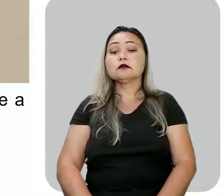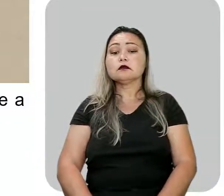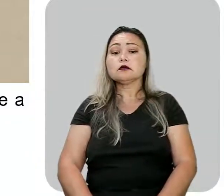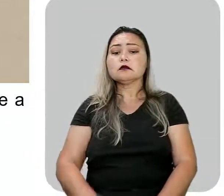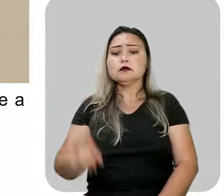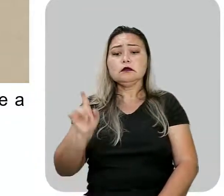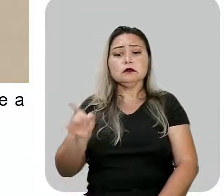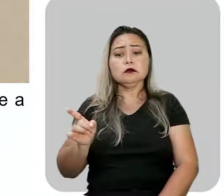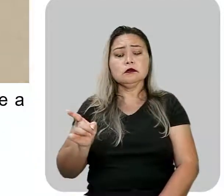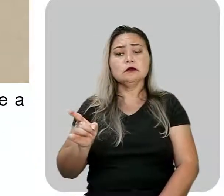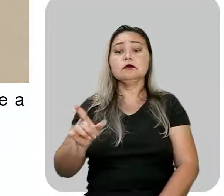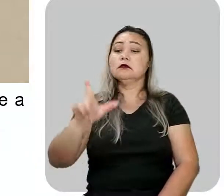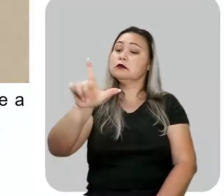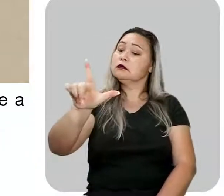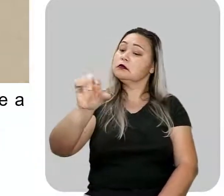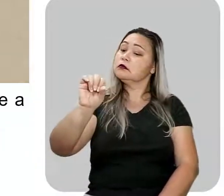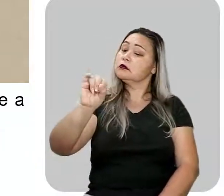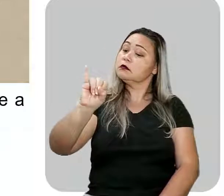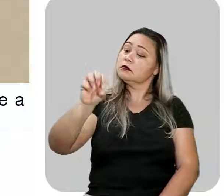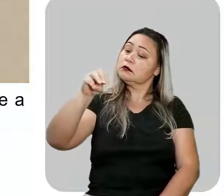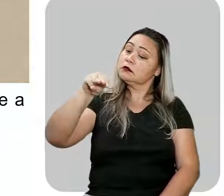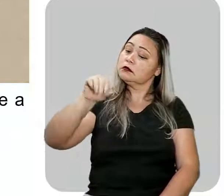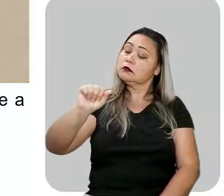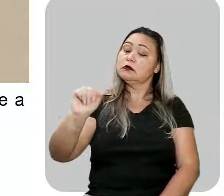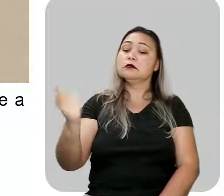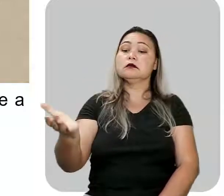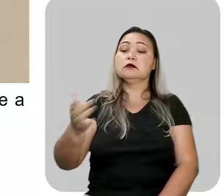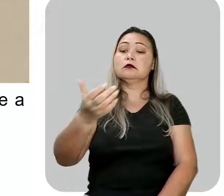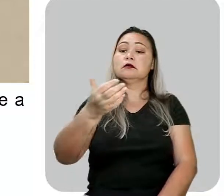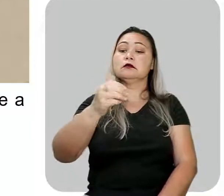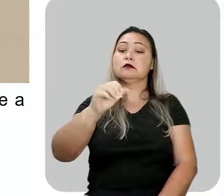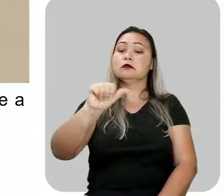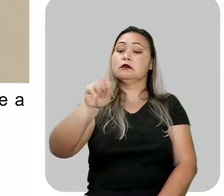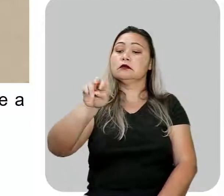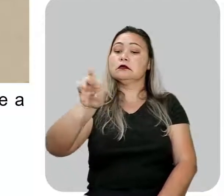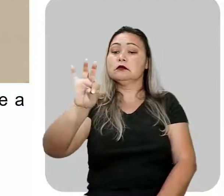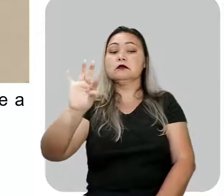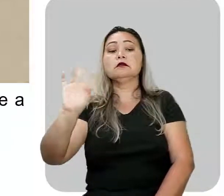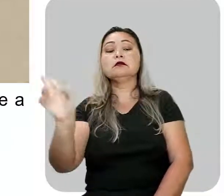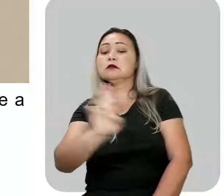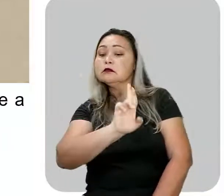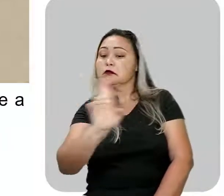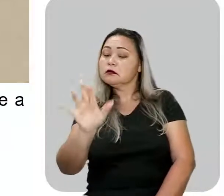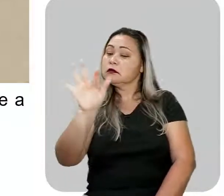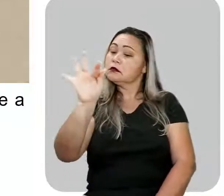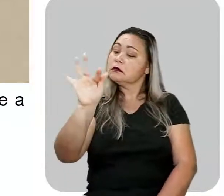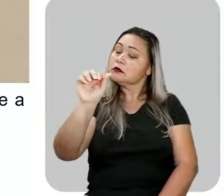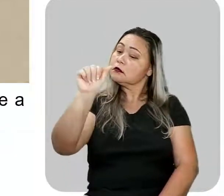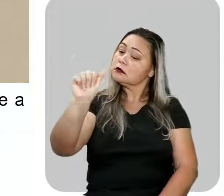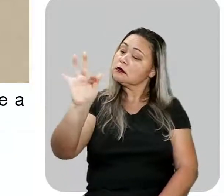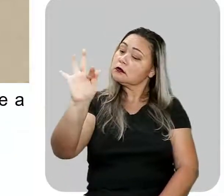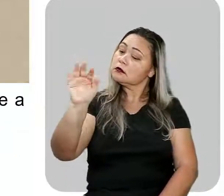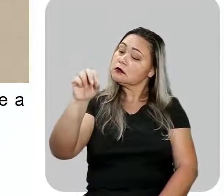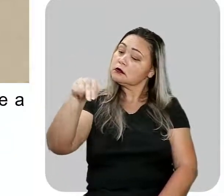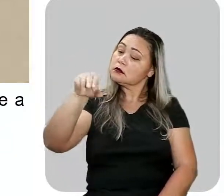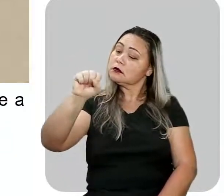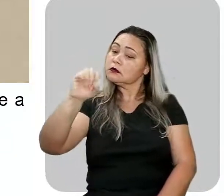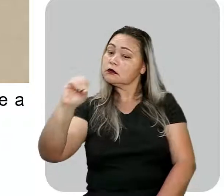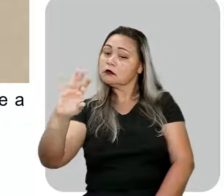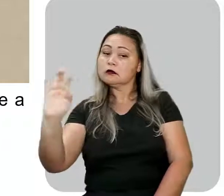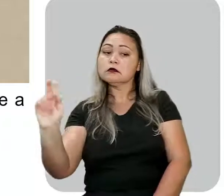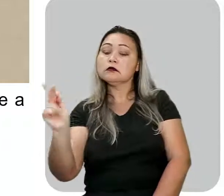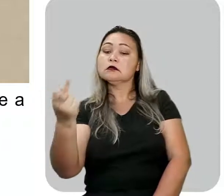Aqui é o Lima Barreto, o nome dele mesmo é Alfonso Henrique de Lima Barreto.